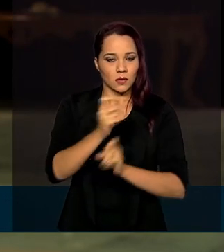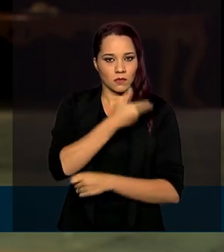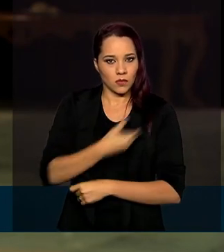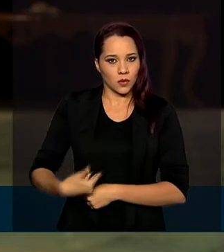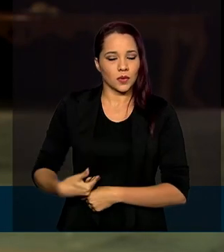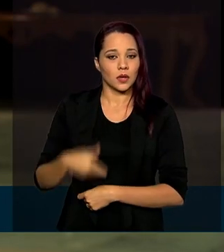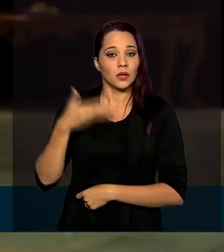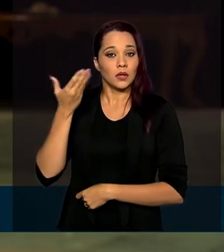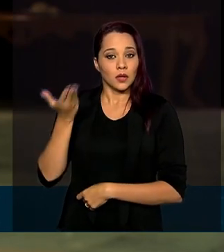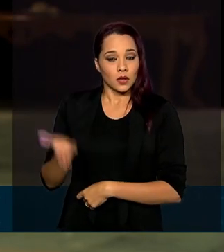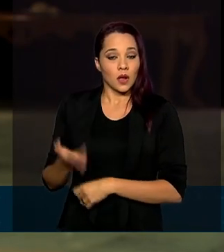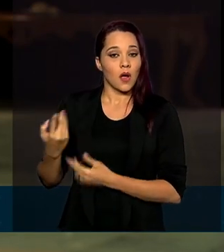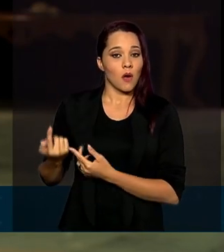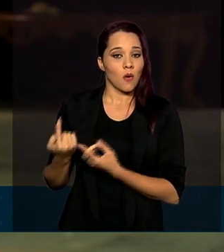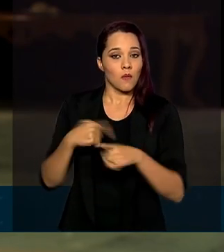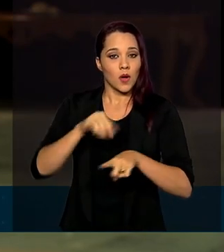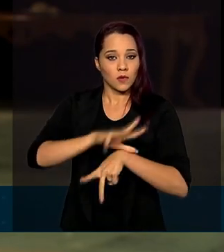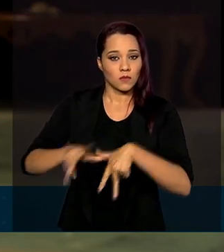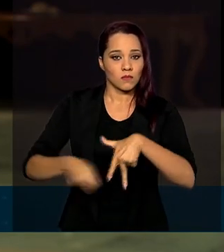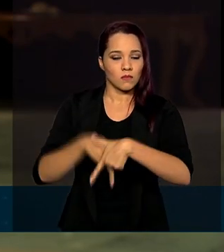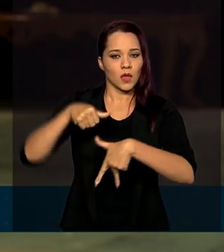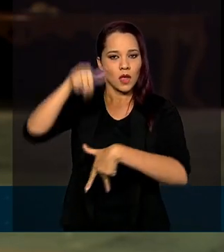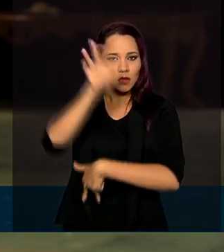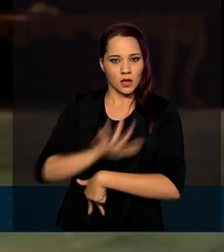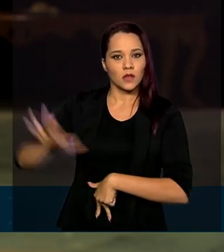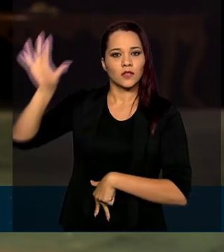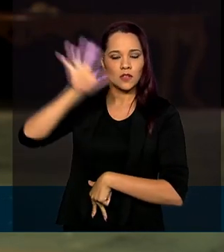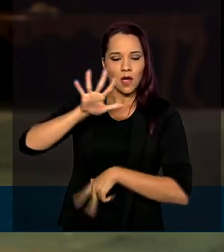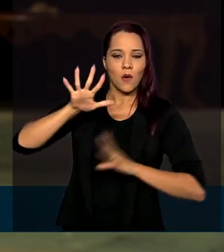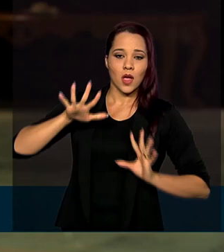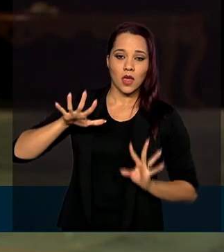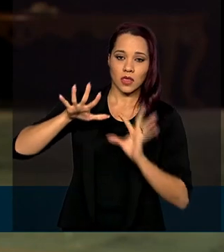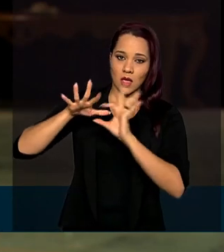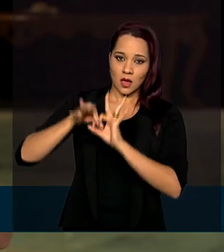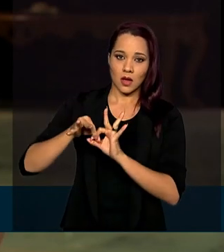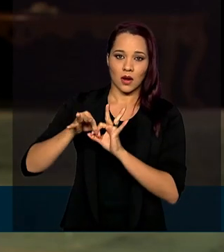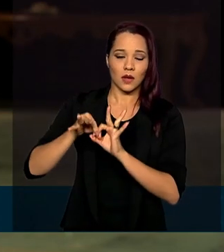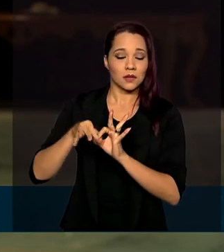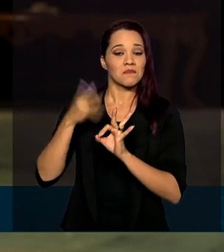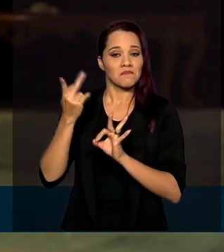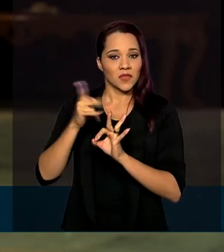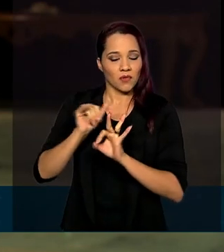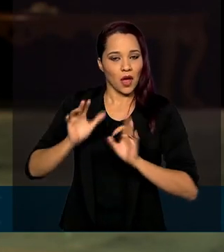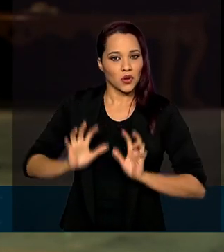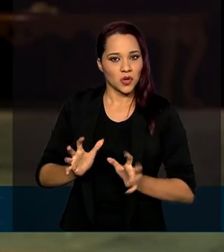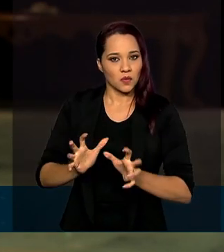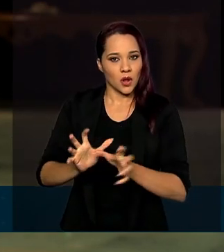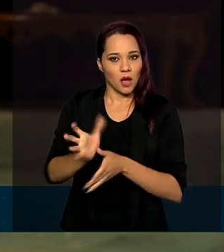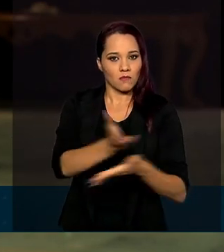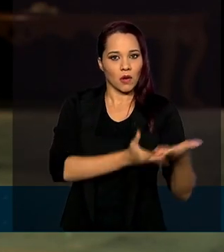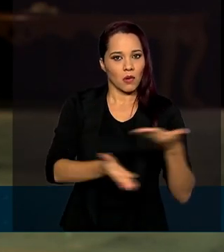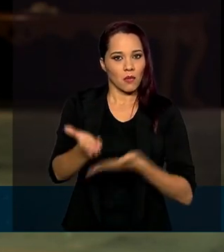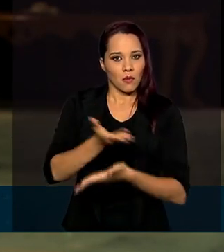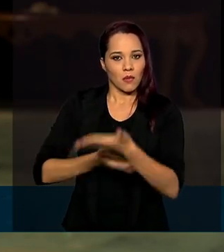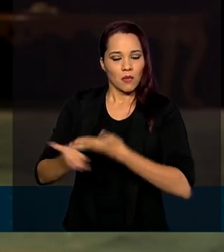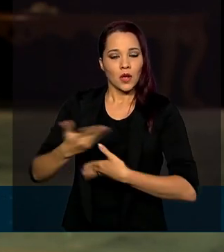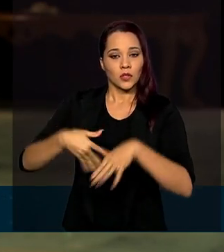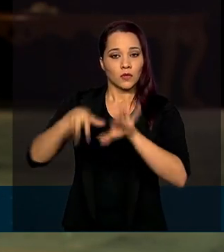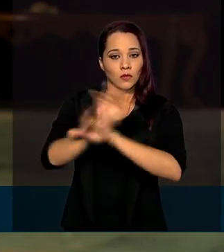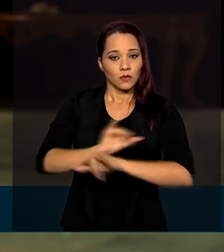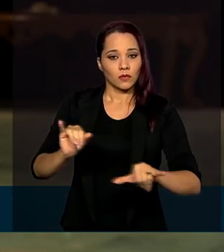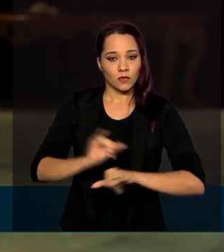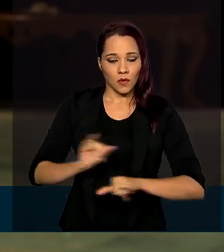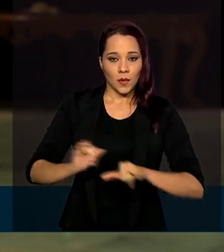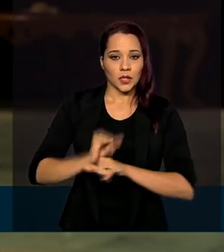o combate à corrupção, ele será nacional e integrado e vai estimular aí o compartilhamento de informações